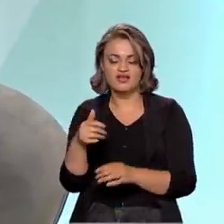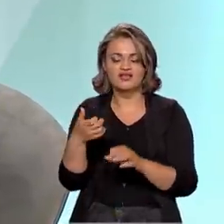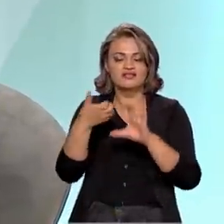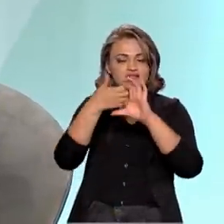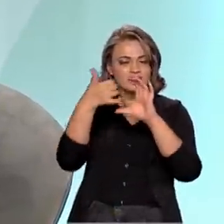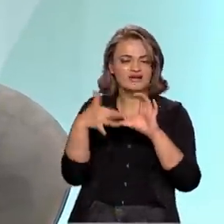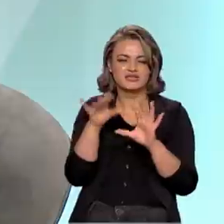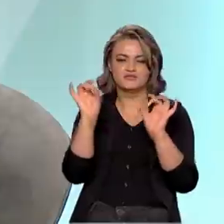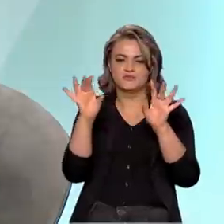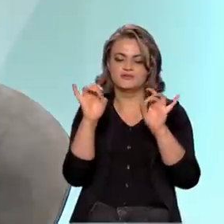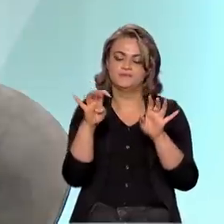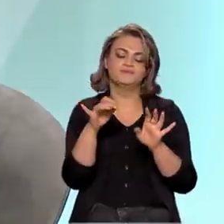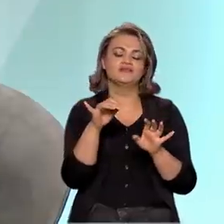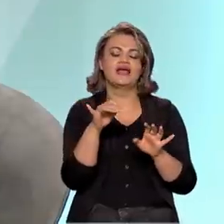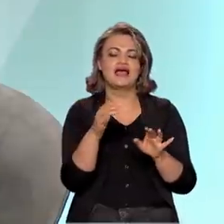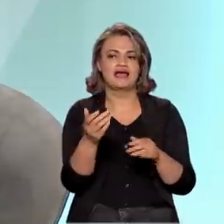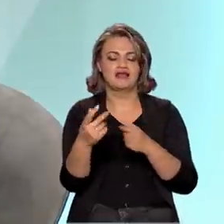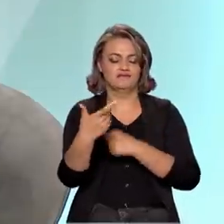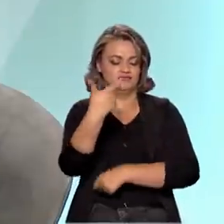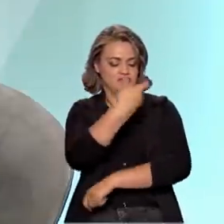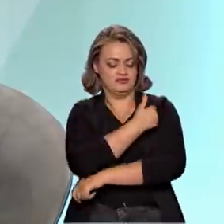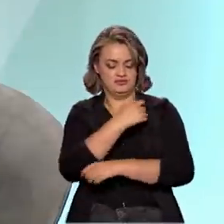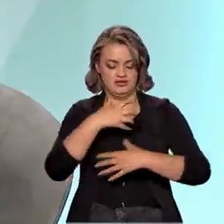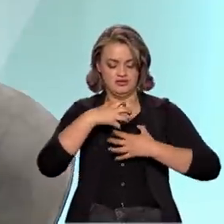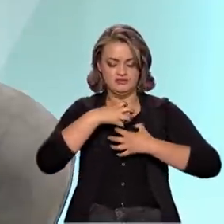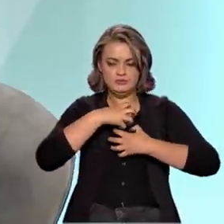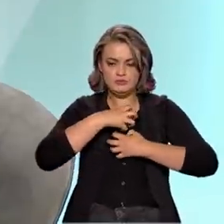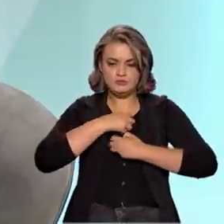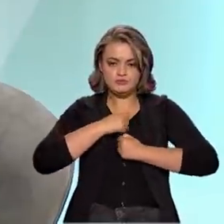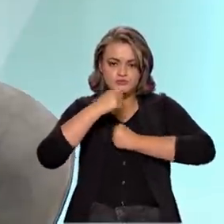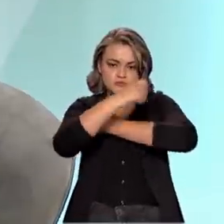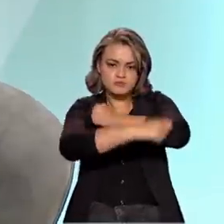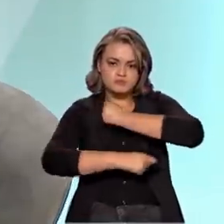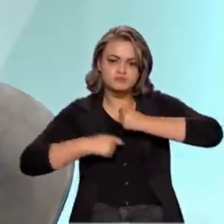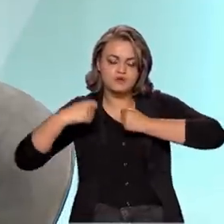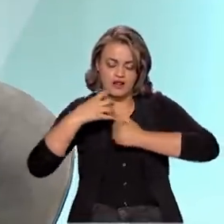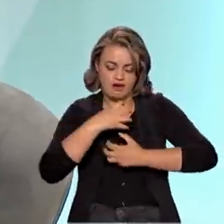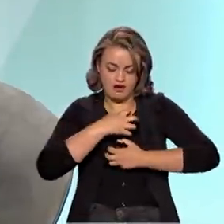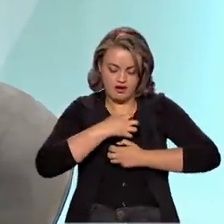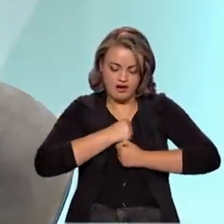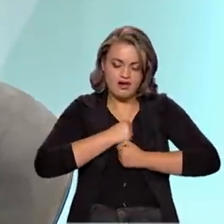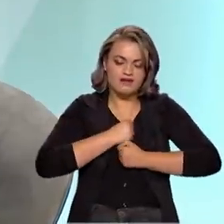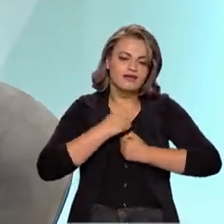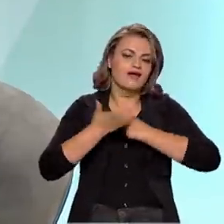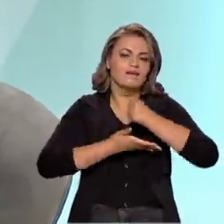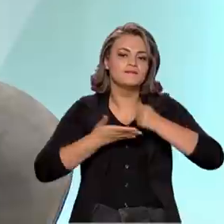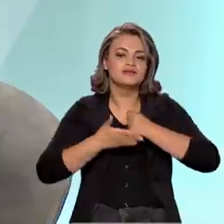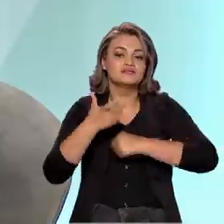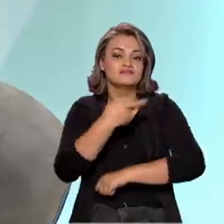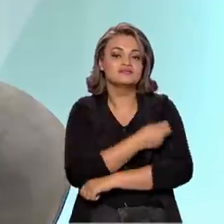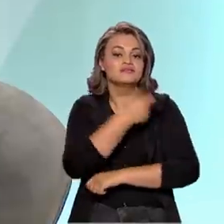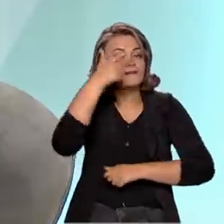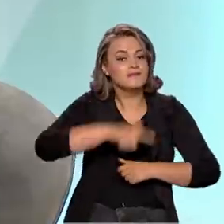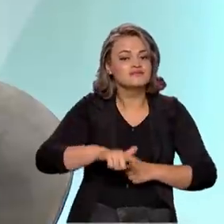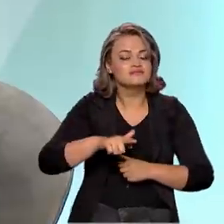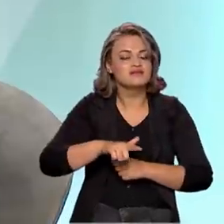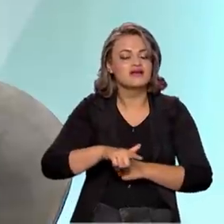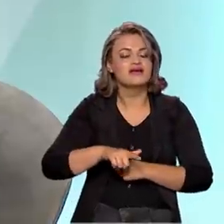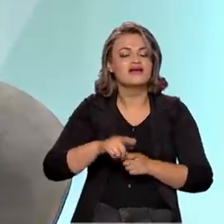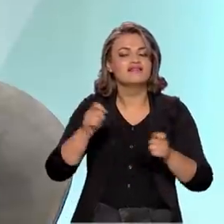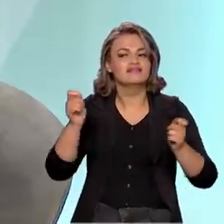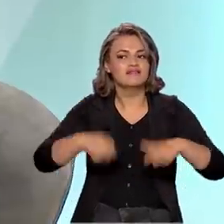logicamente, anticorpos imunizantes, que é a base da vacina, mas também ela